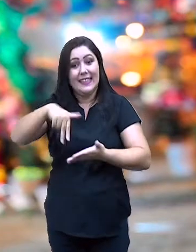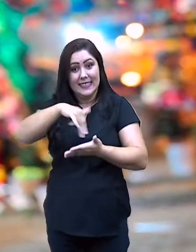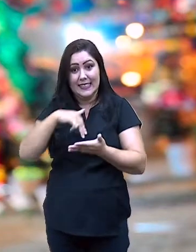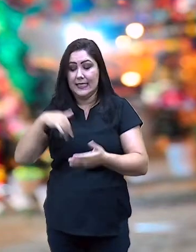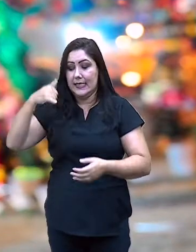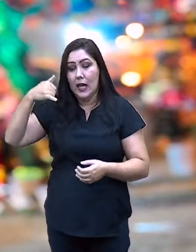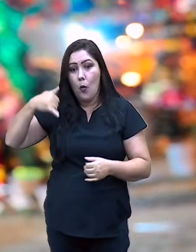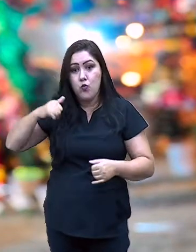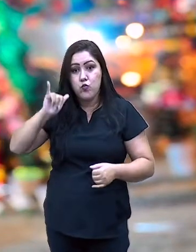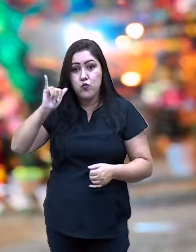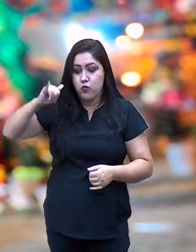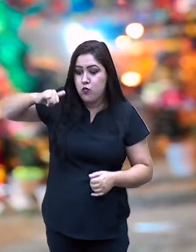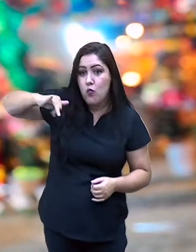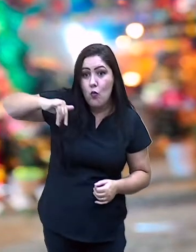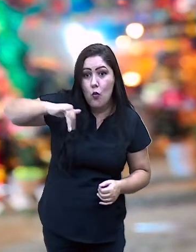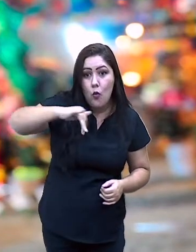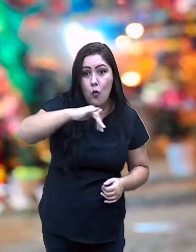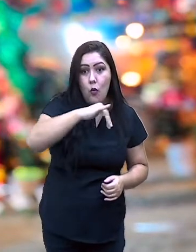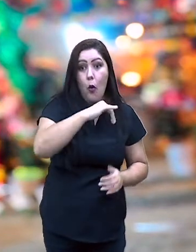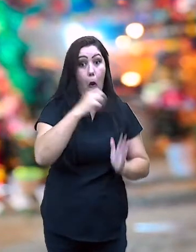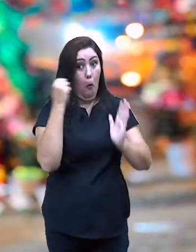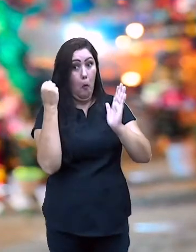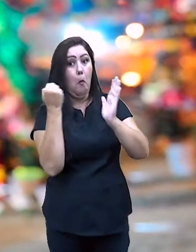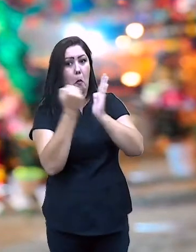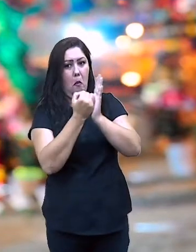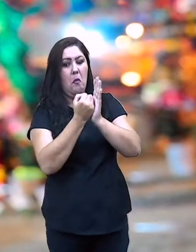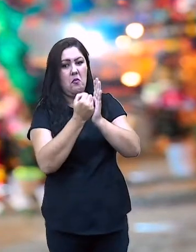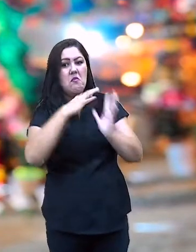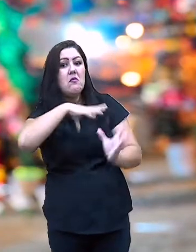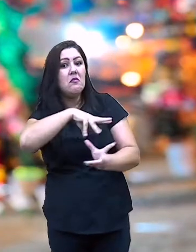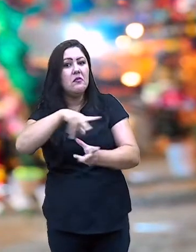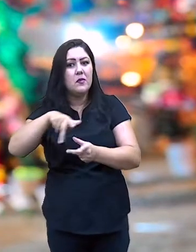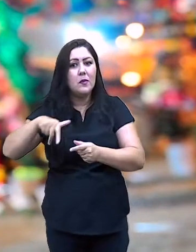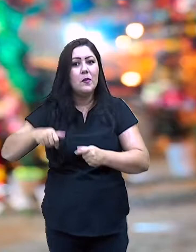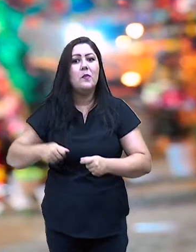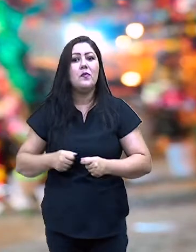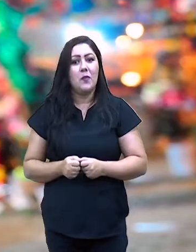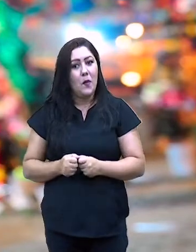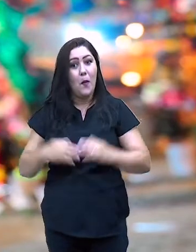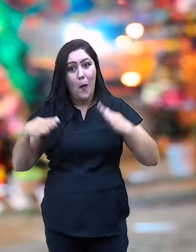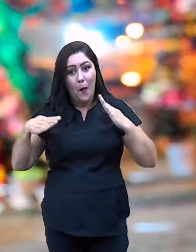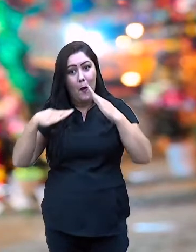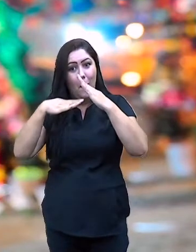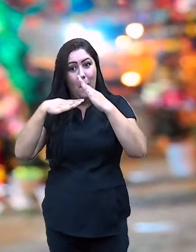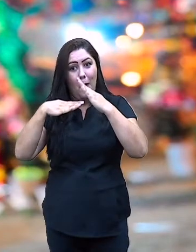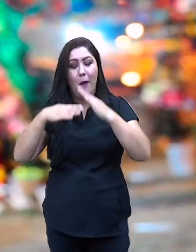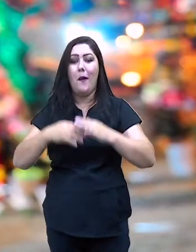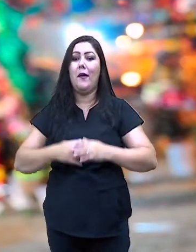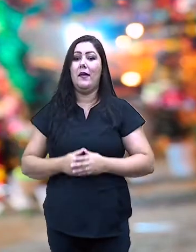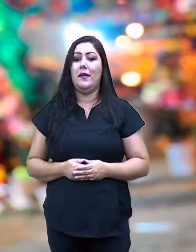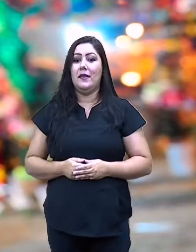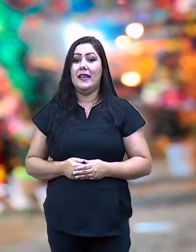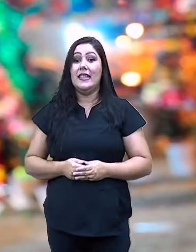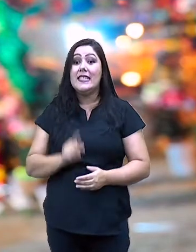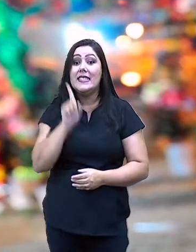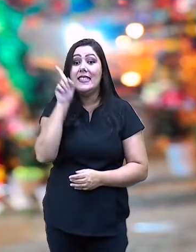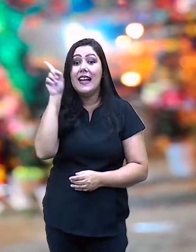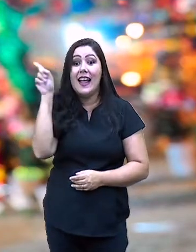cultural da humanidade, da Unesco. Mas ela só é patrimônio cultural da Unesco lá no Maranhão.